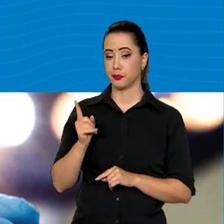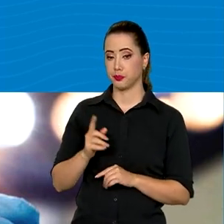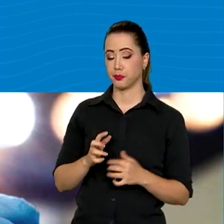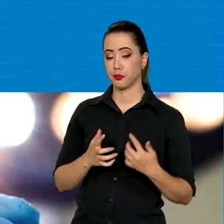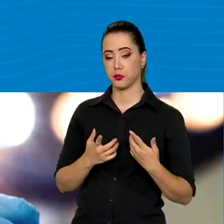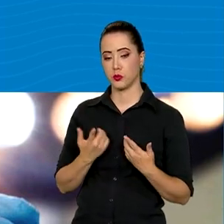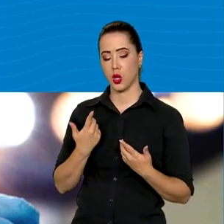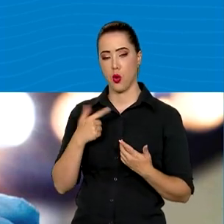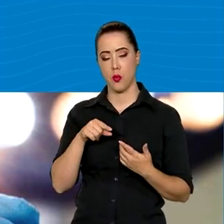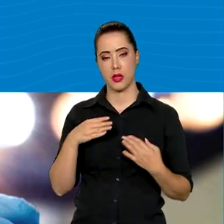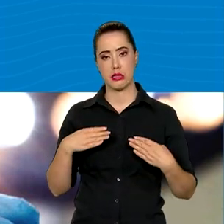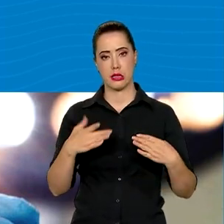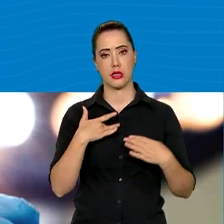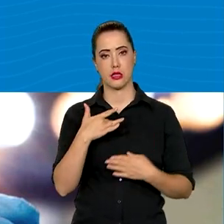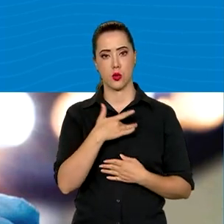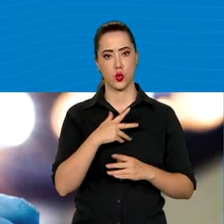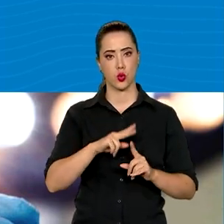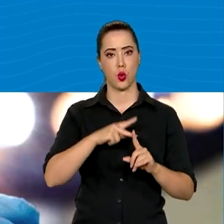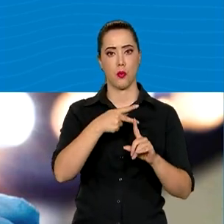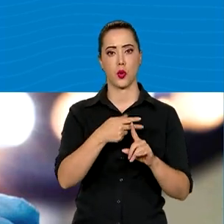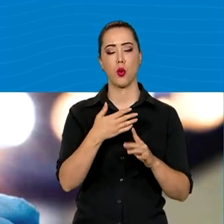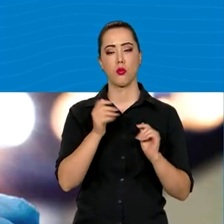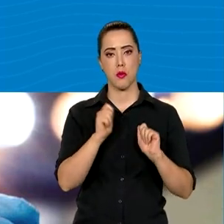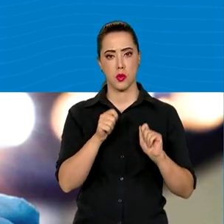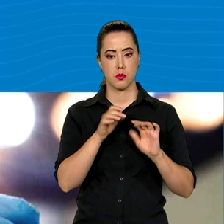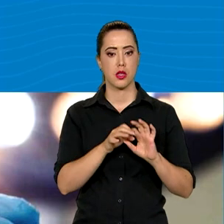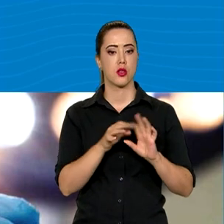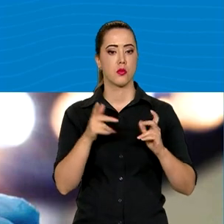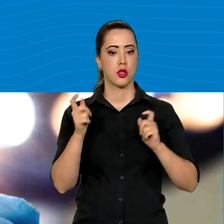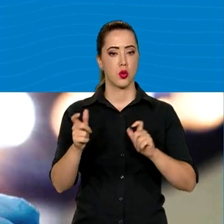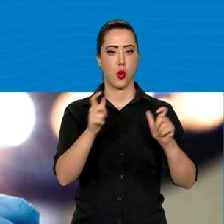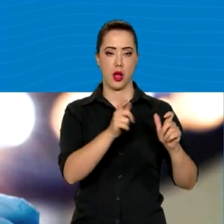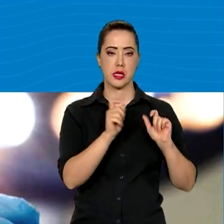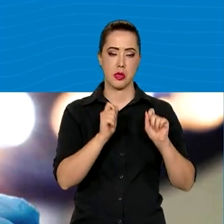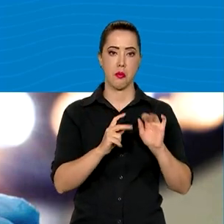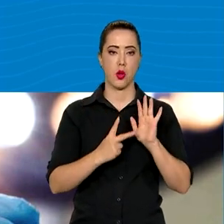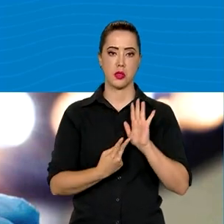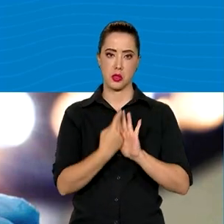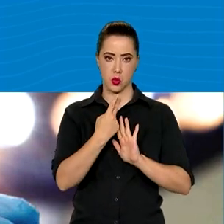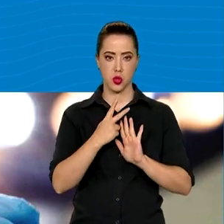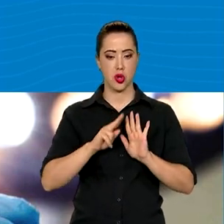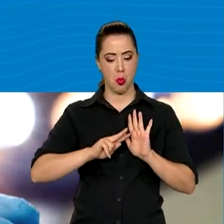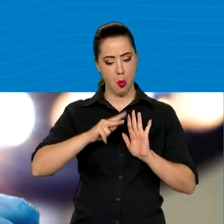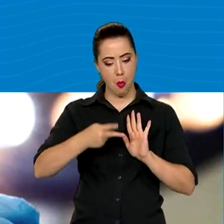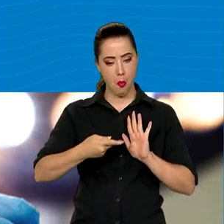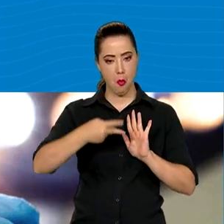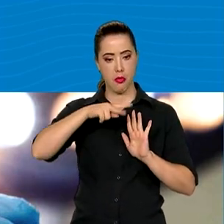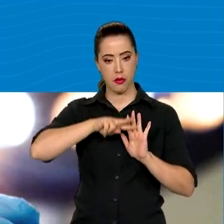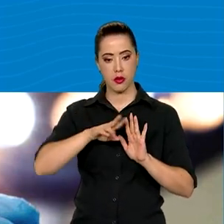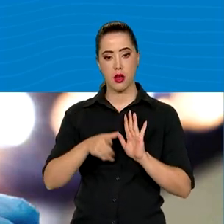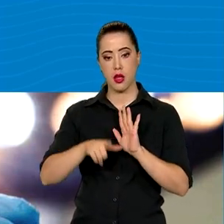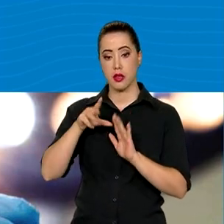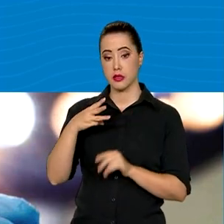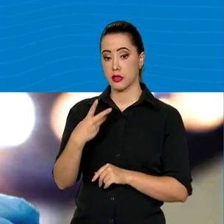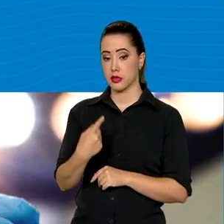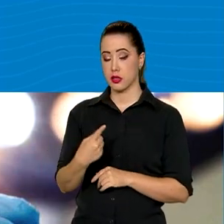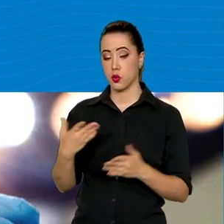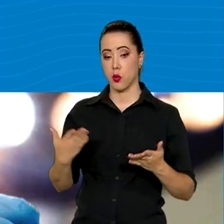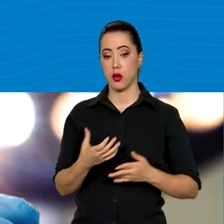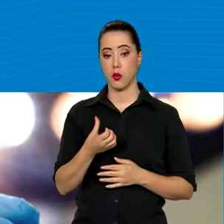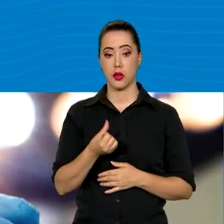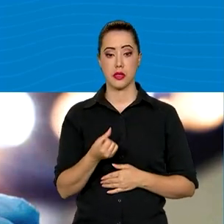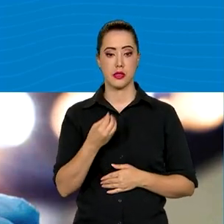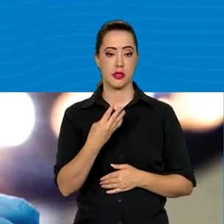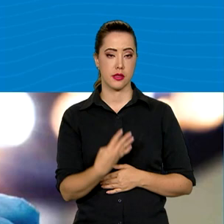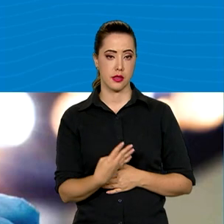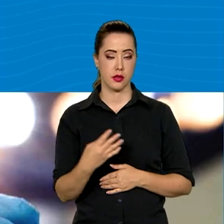autorizações para novos serviços de transplante no país. Passou de 31 novos serviços em 2022 para